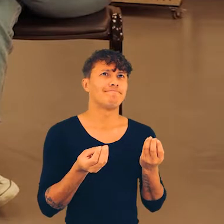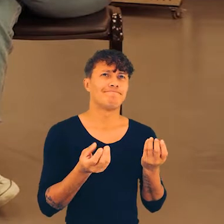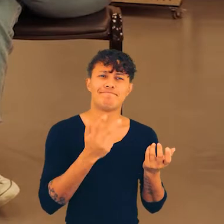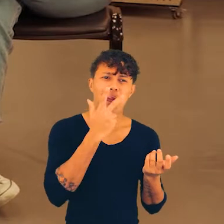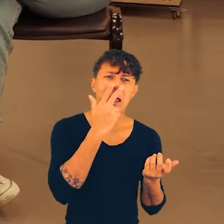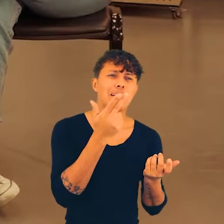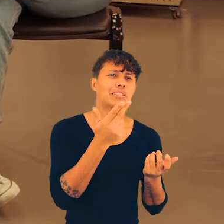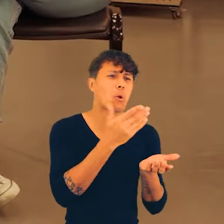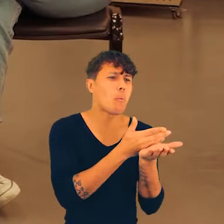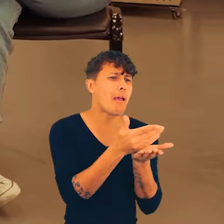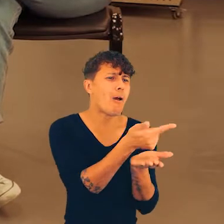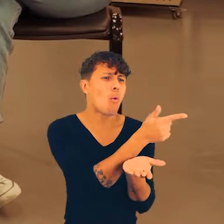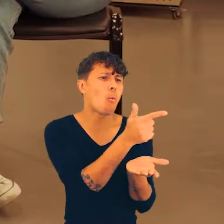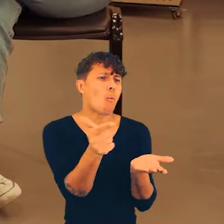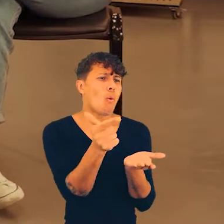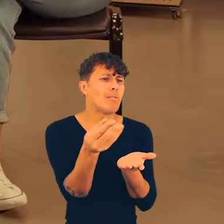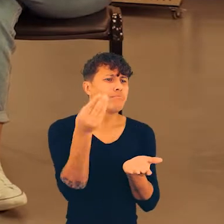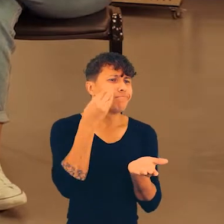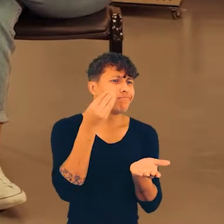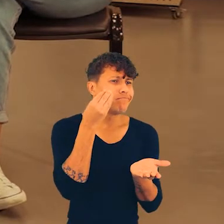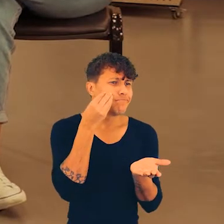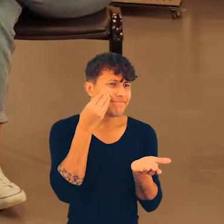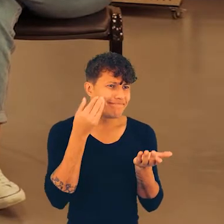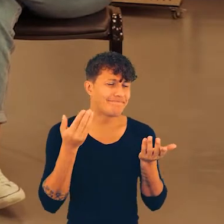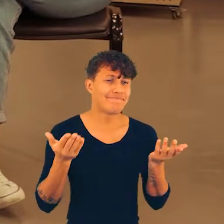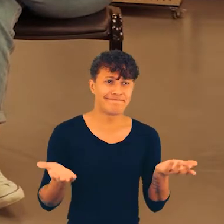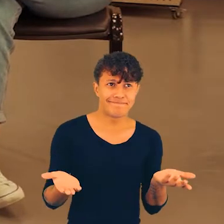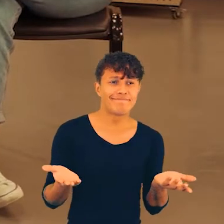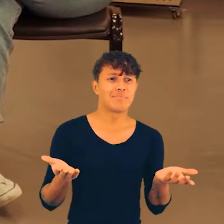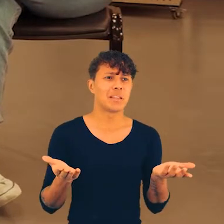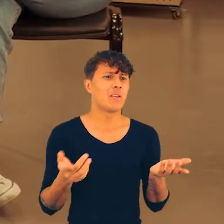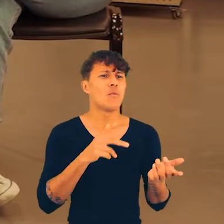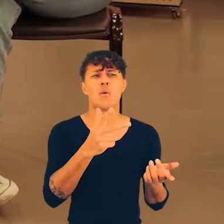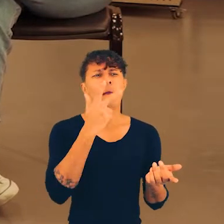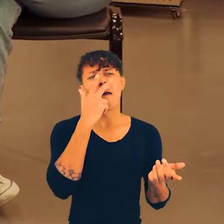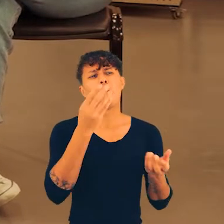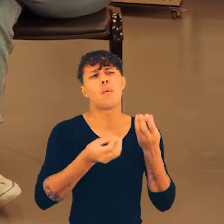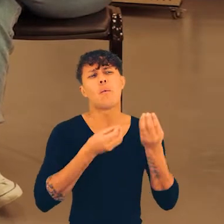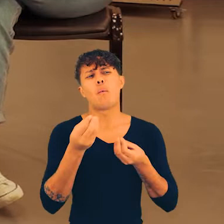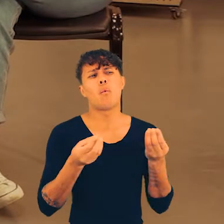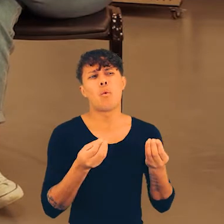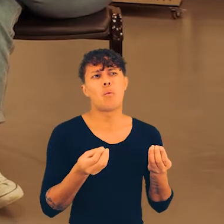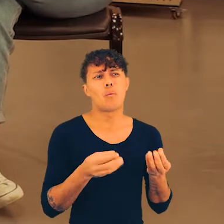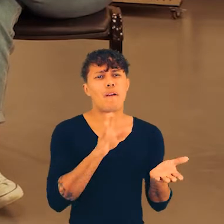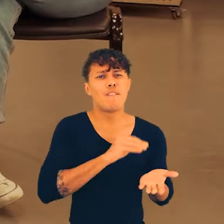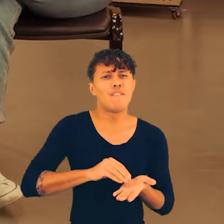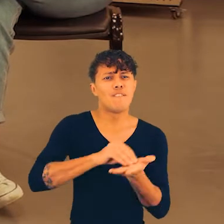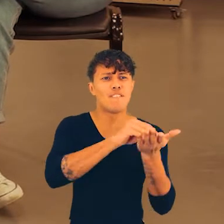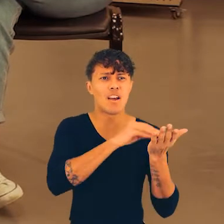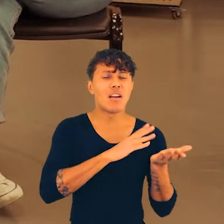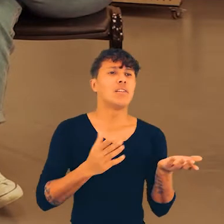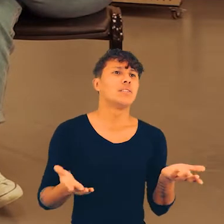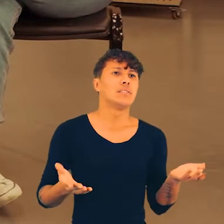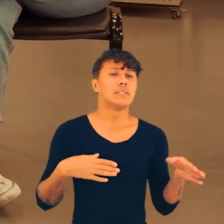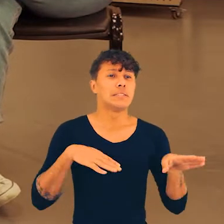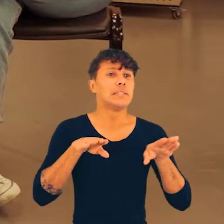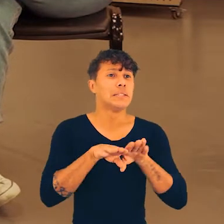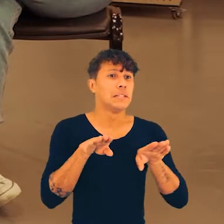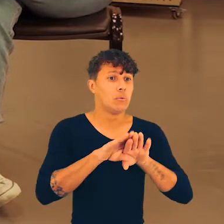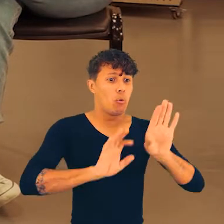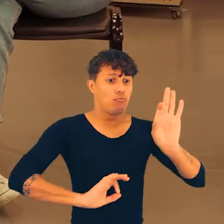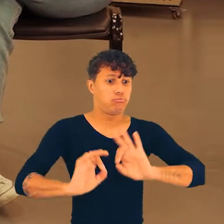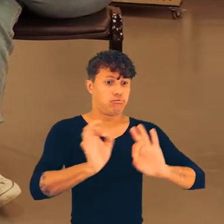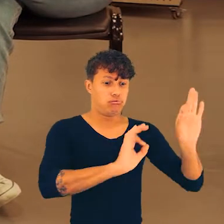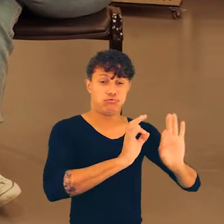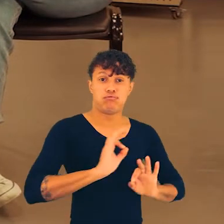outras não têm nem uma iniciativa de ter um, né? Então, o que você acha disso, dessa falta e dessa,